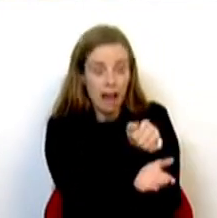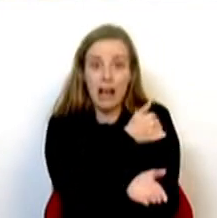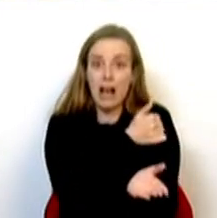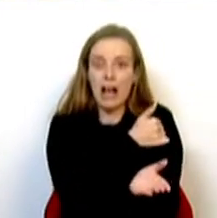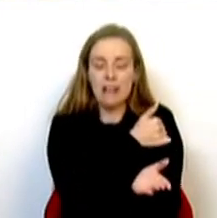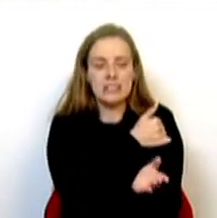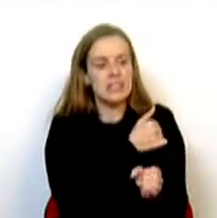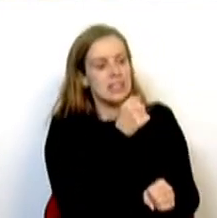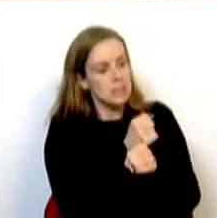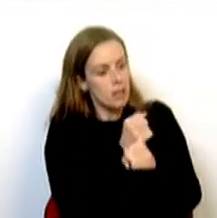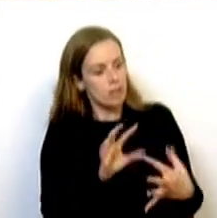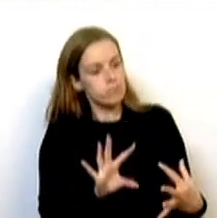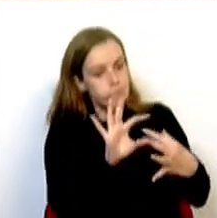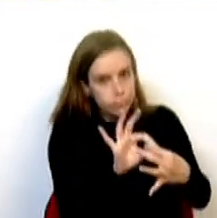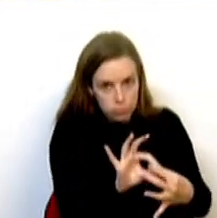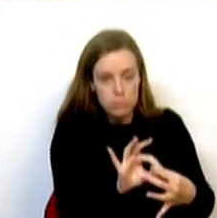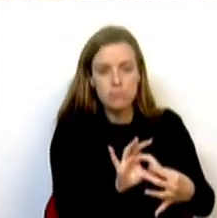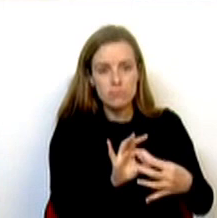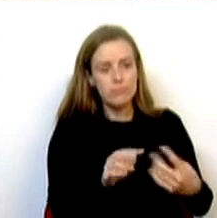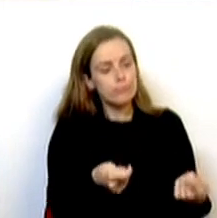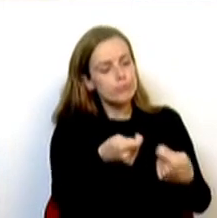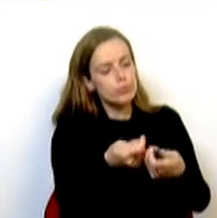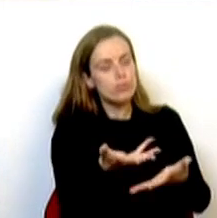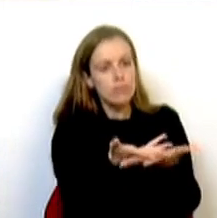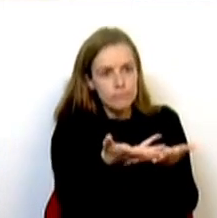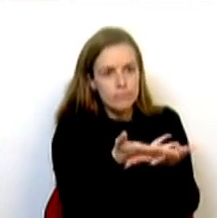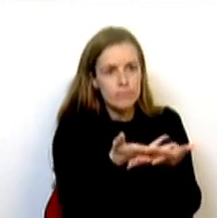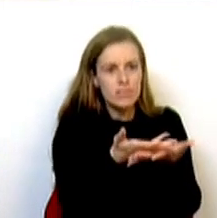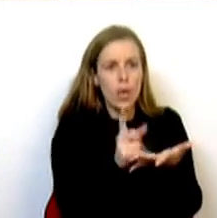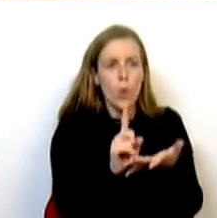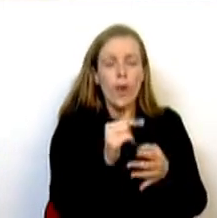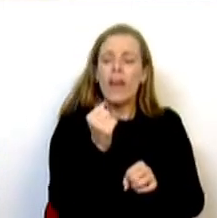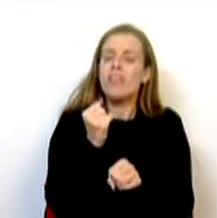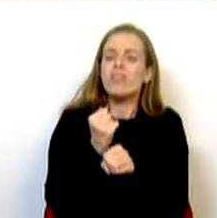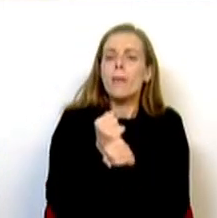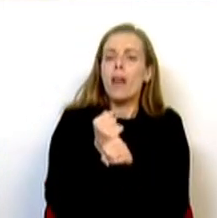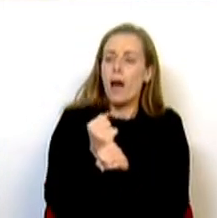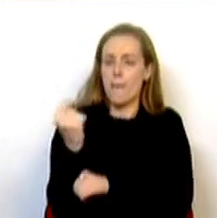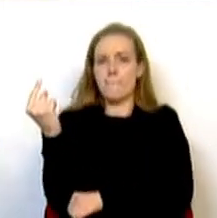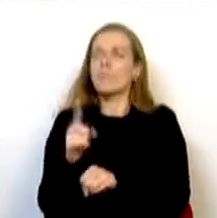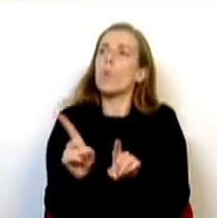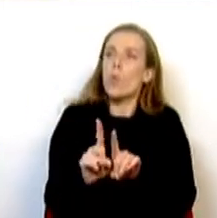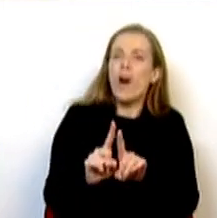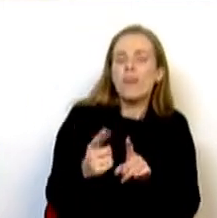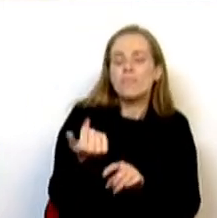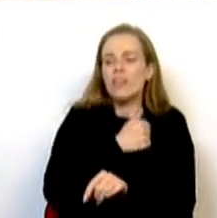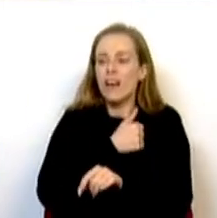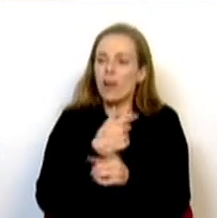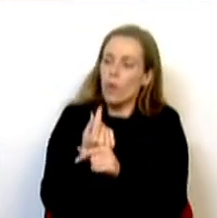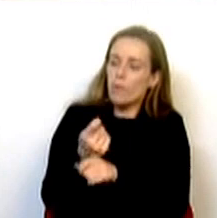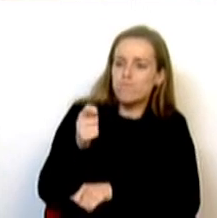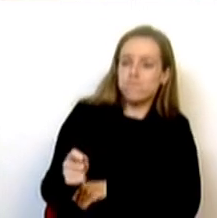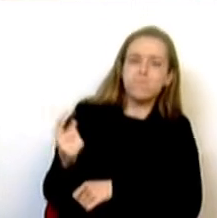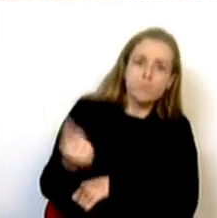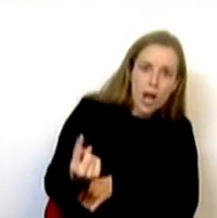Governo não é a de fazer o arrendamento coercivo sem ouvir os proprietários. É trabalhando com os proprietários. E é